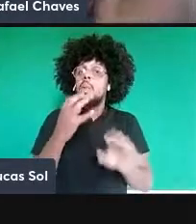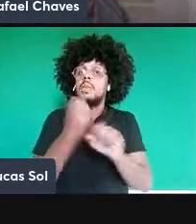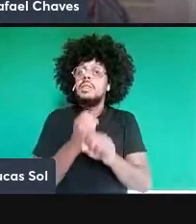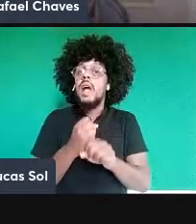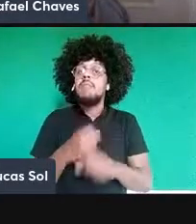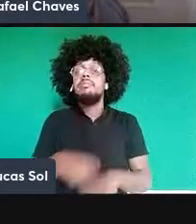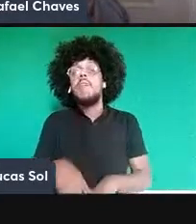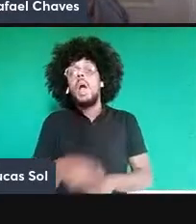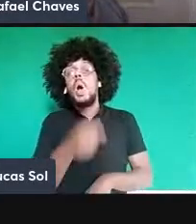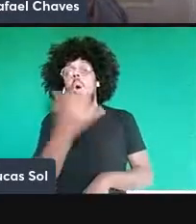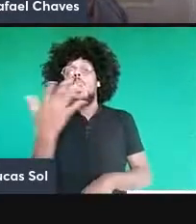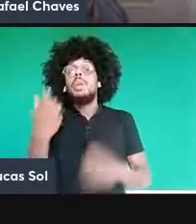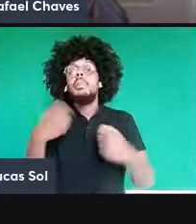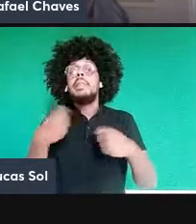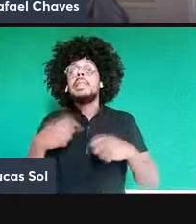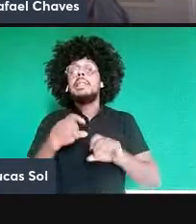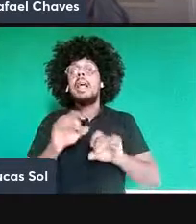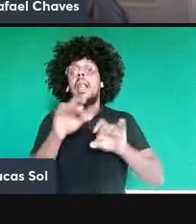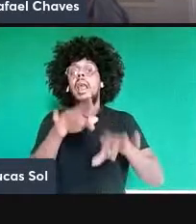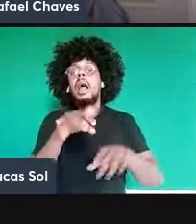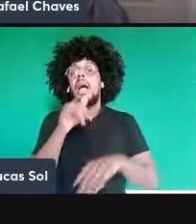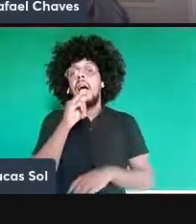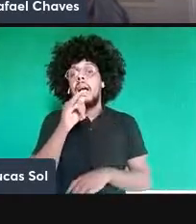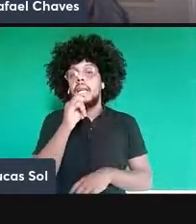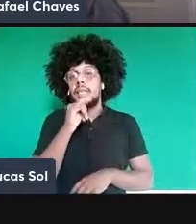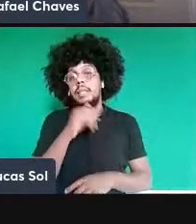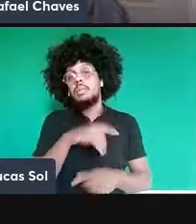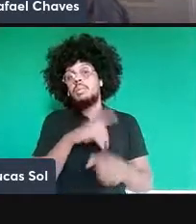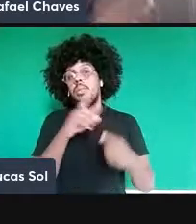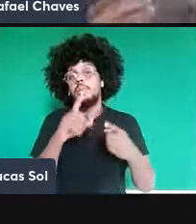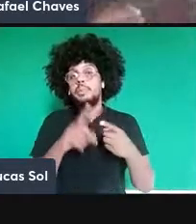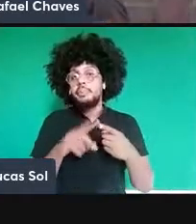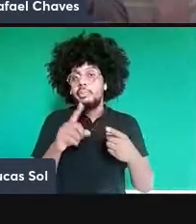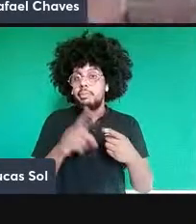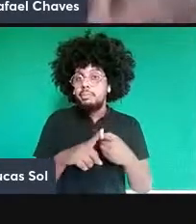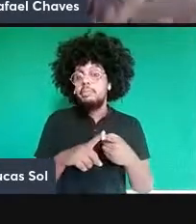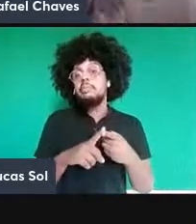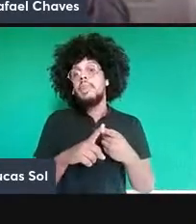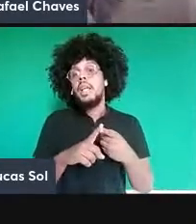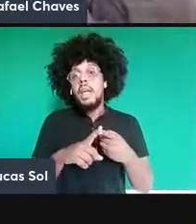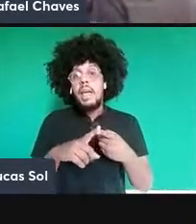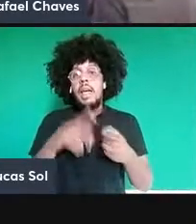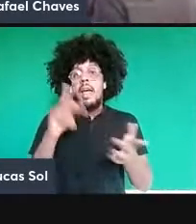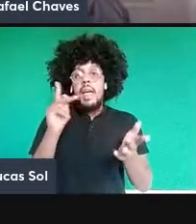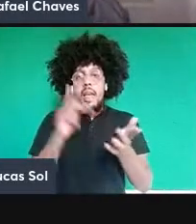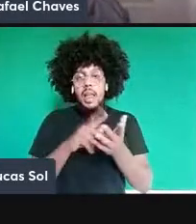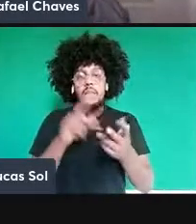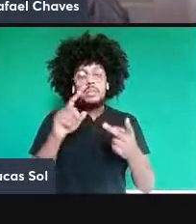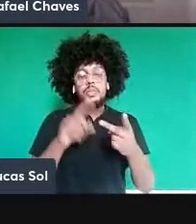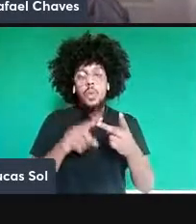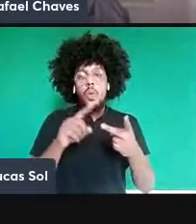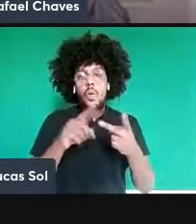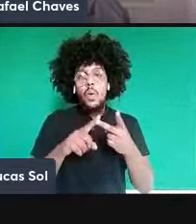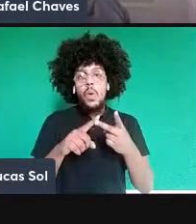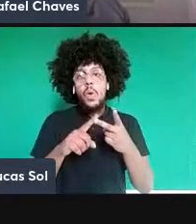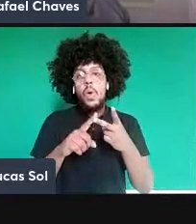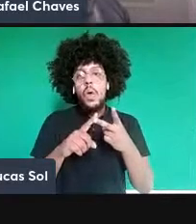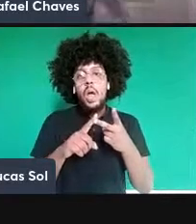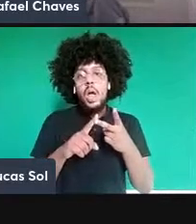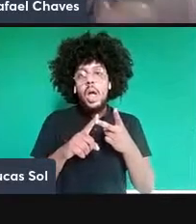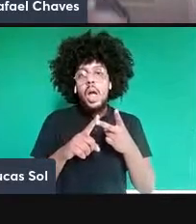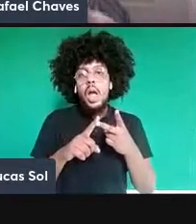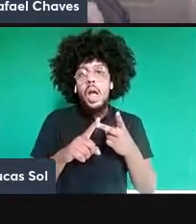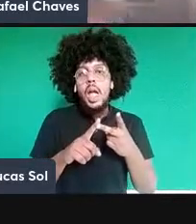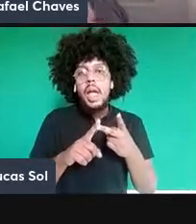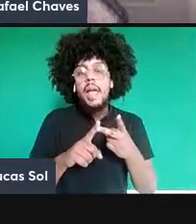hipóteses seja realismo livre, arbítrio ou localidade. Mas dizer qual é que é incompatível com a quântica até